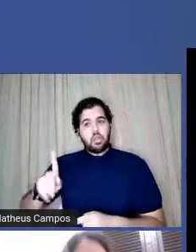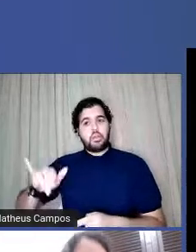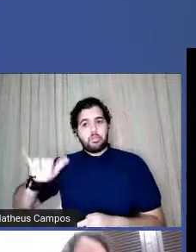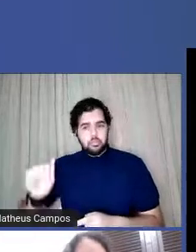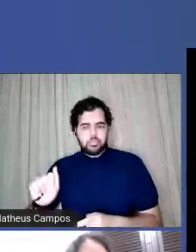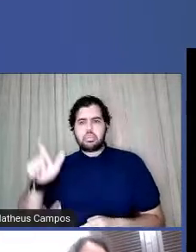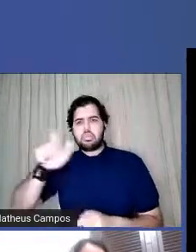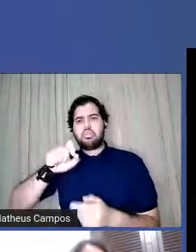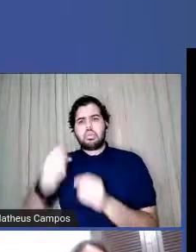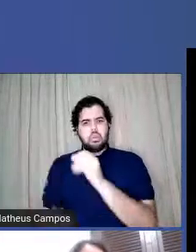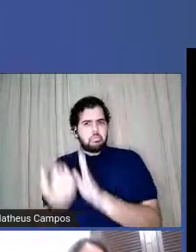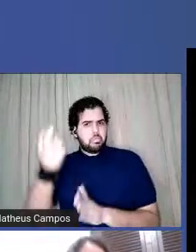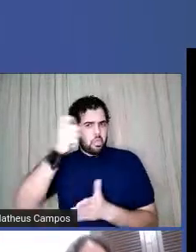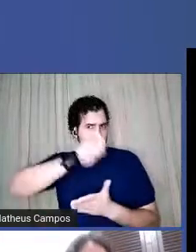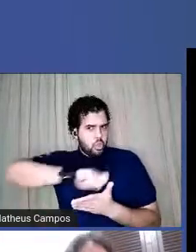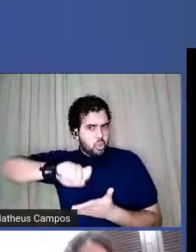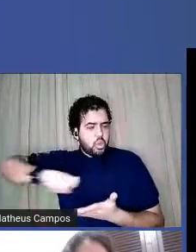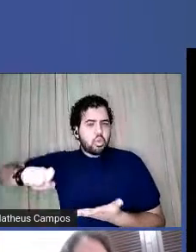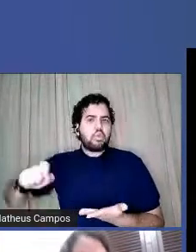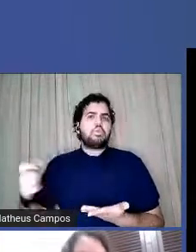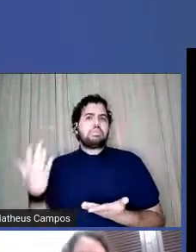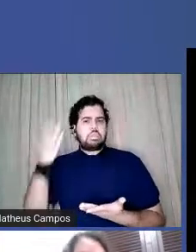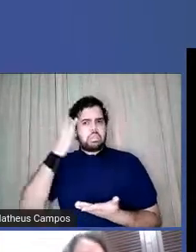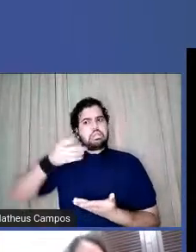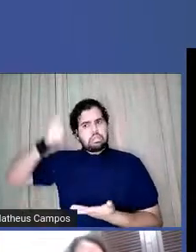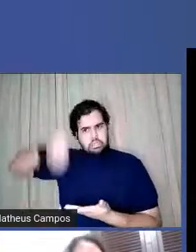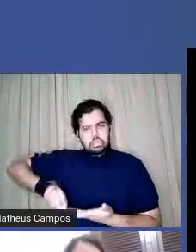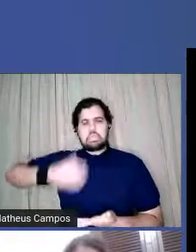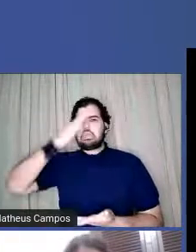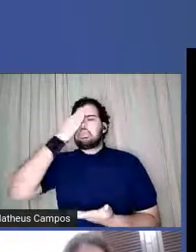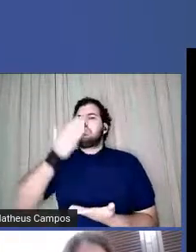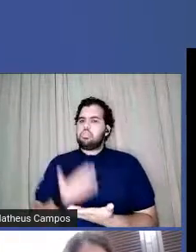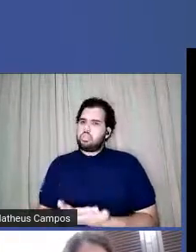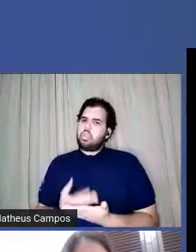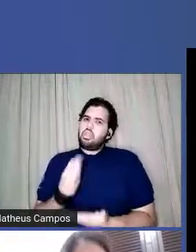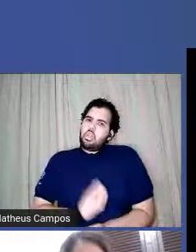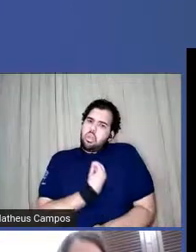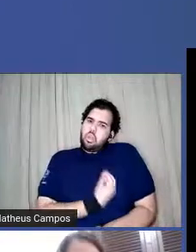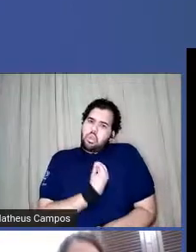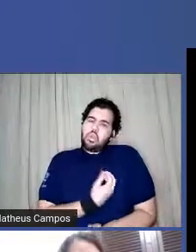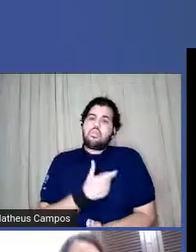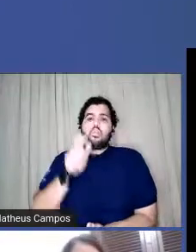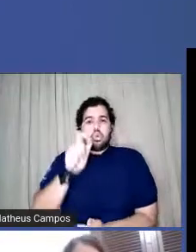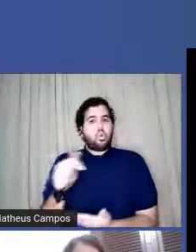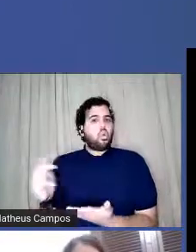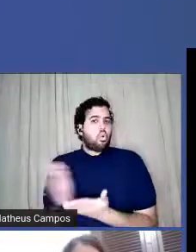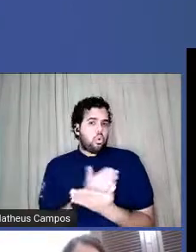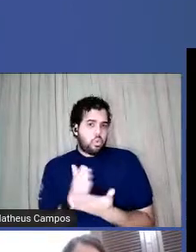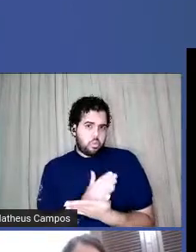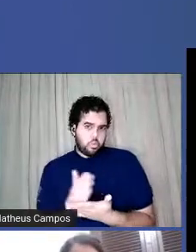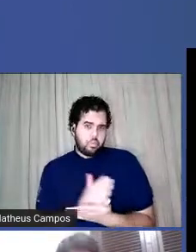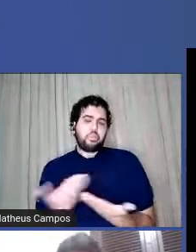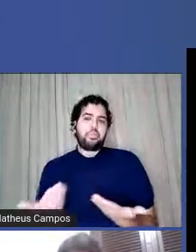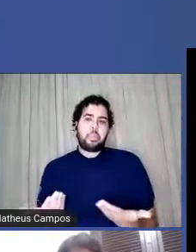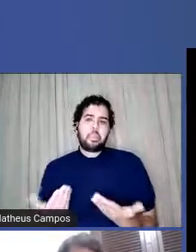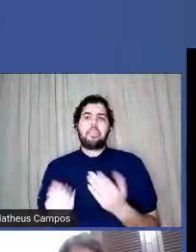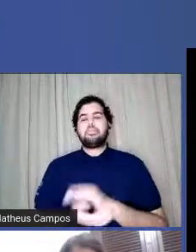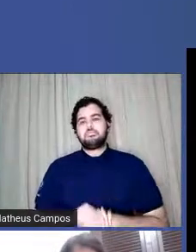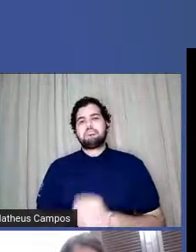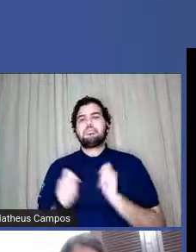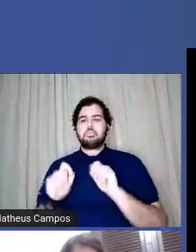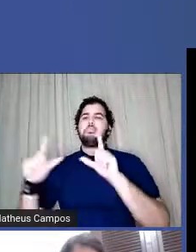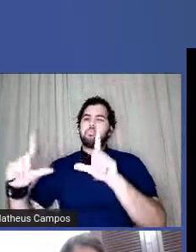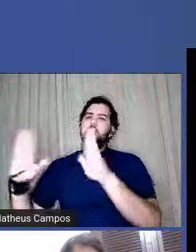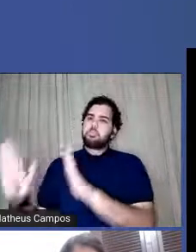escritora que acredito, né? Que ela ganha a vida com os livros dela. E é isto. Pode passar o